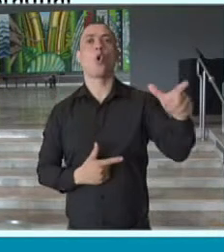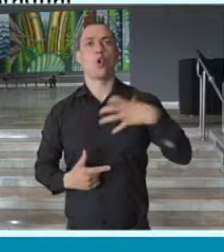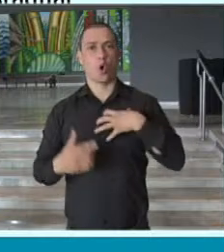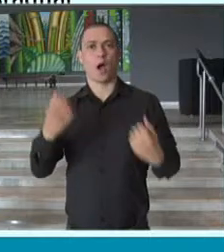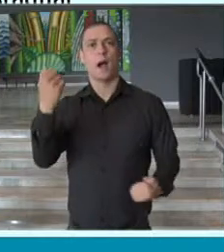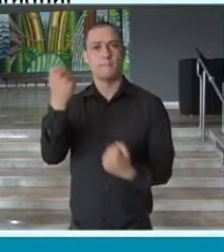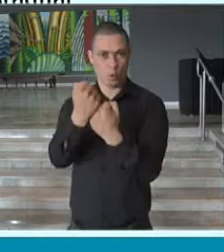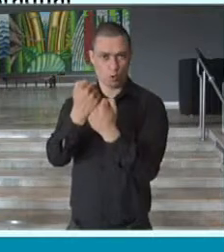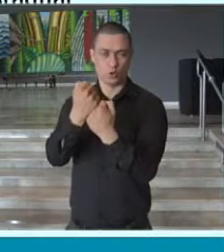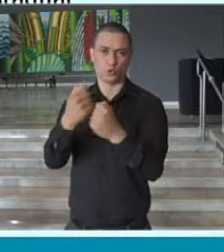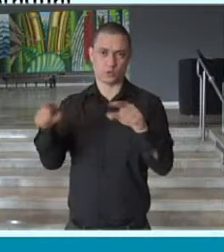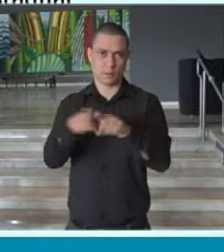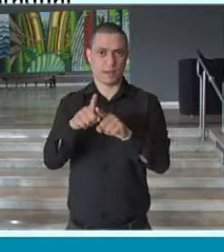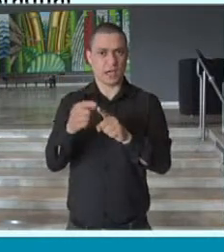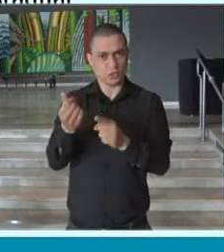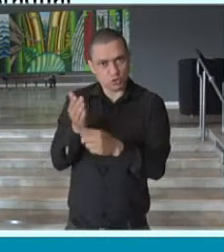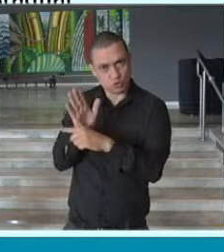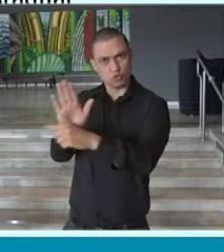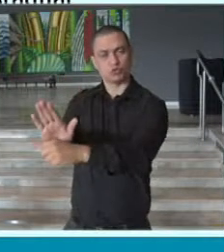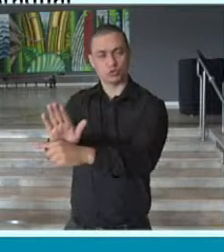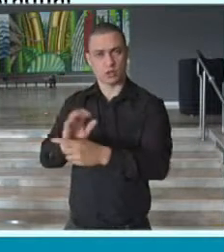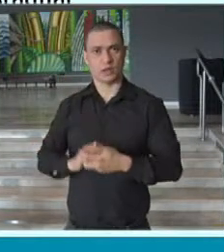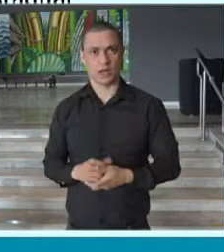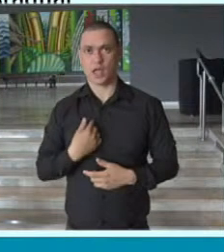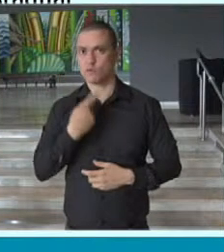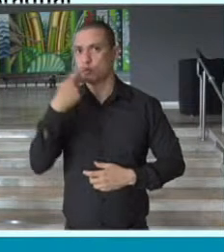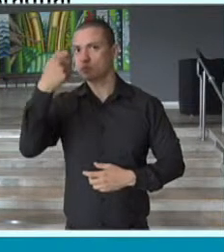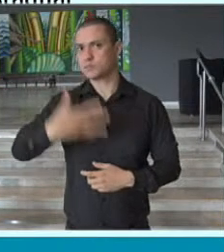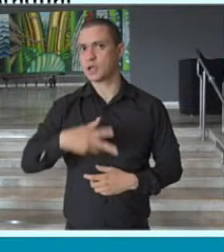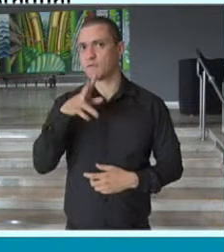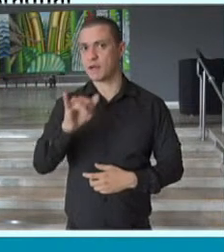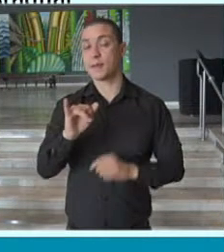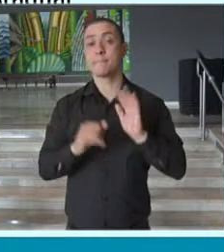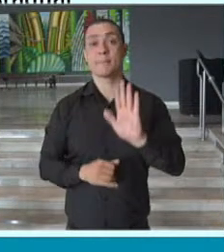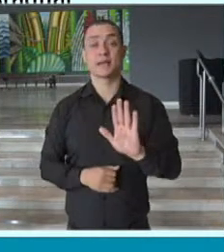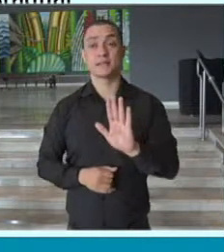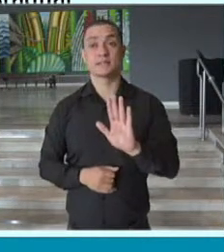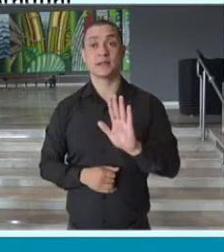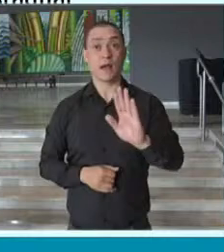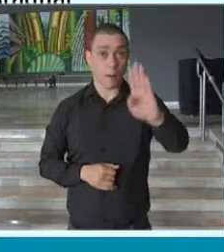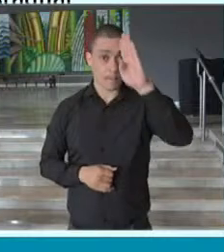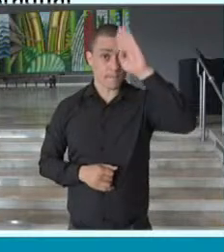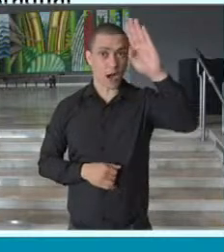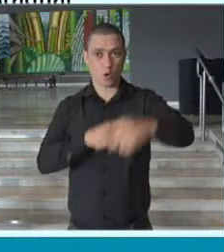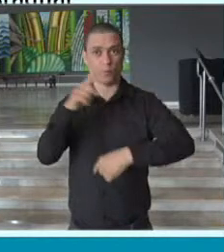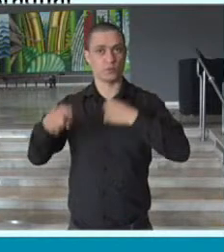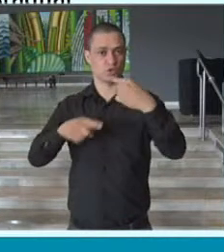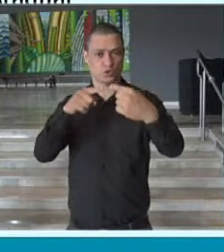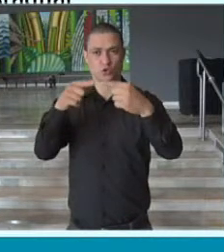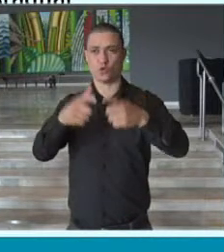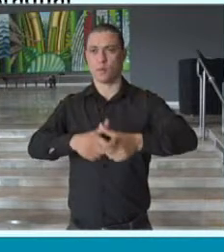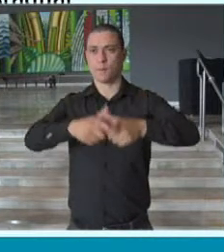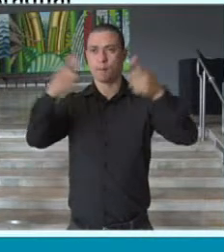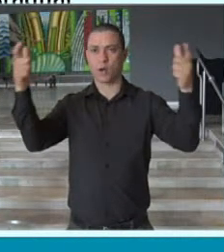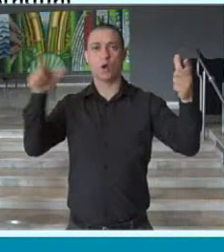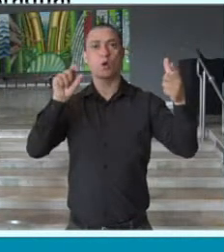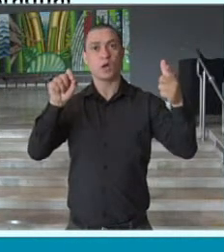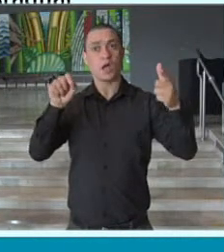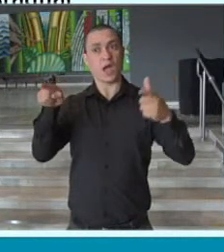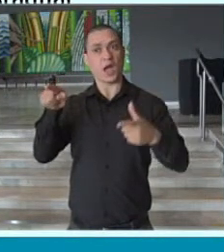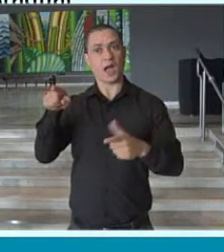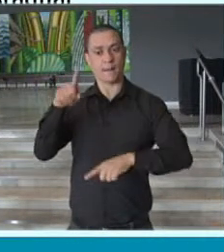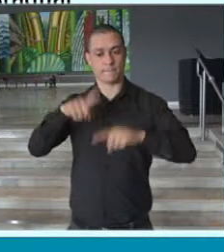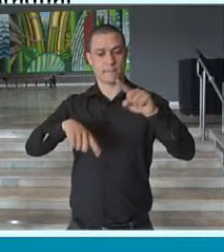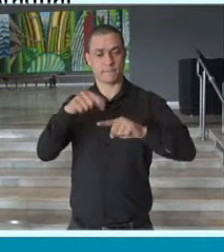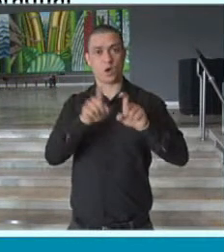apoio e de incentivo, vou já falar sobre isso. Mas o primeiro grande objetivo desse programa é a atualização dos